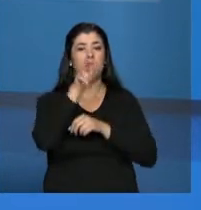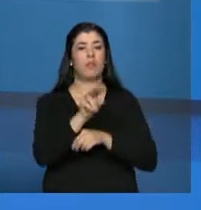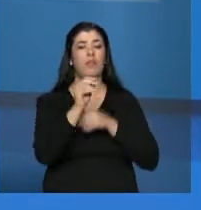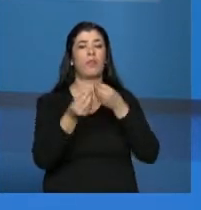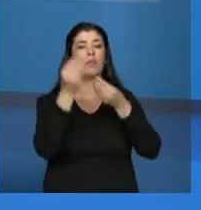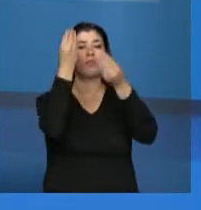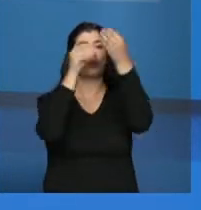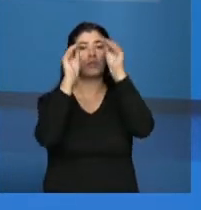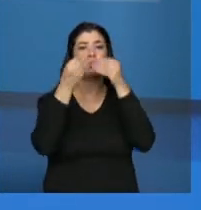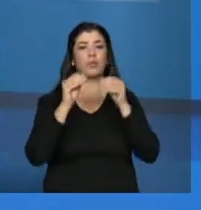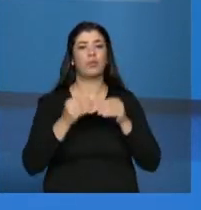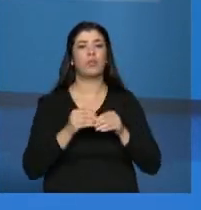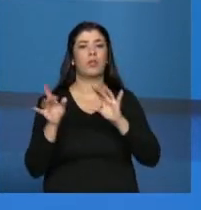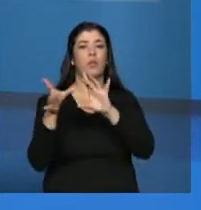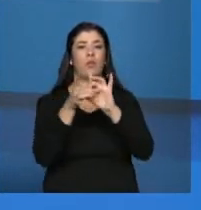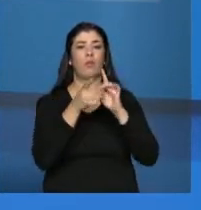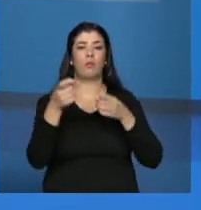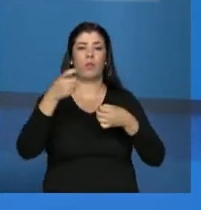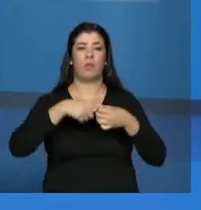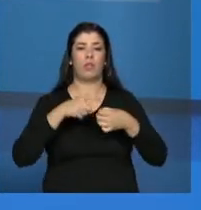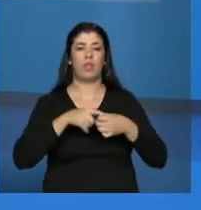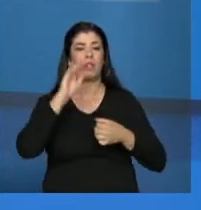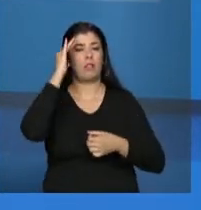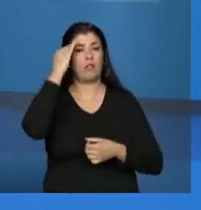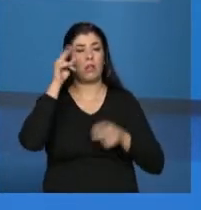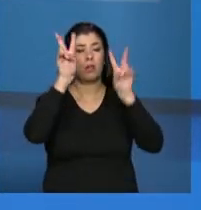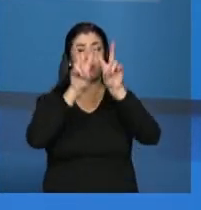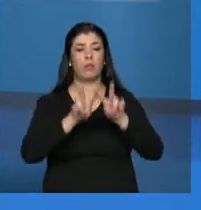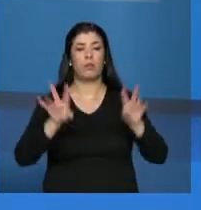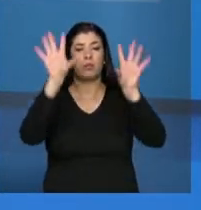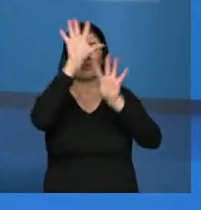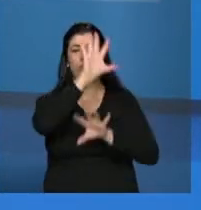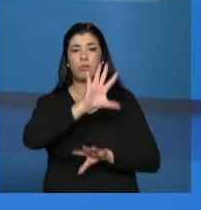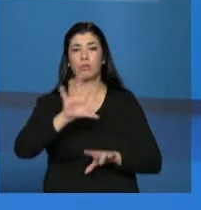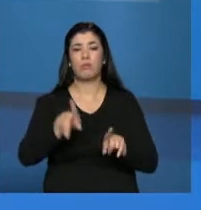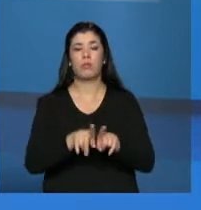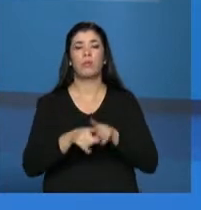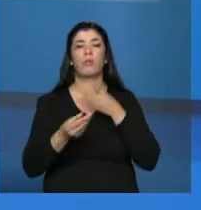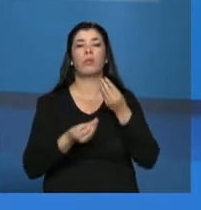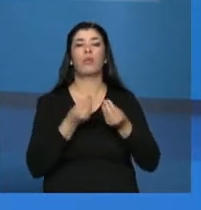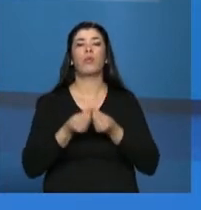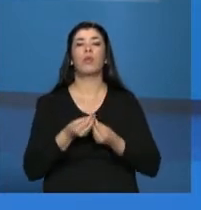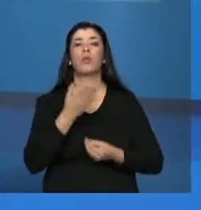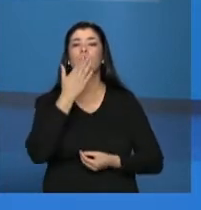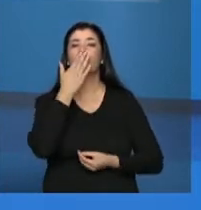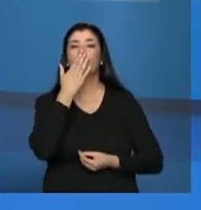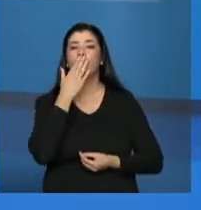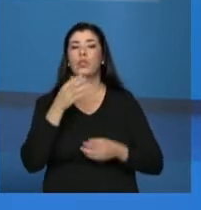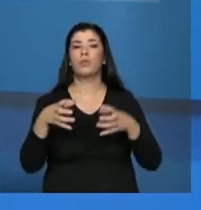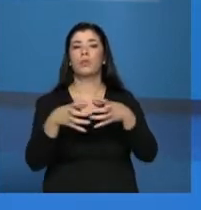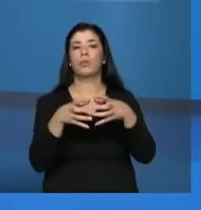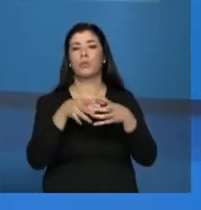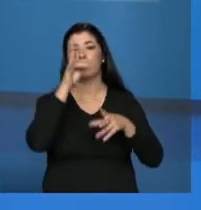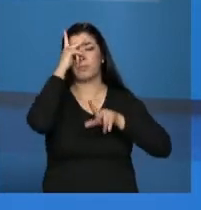de uma maneira especial, né, compreendendo a sua capilaridade, compreendendo o público que ela atende, quer dizer,